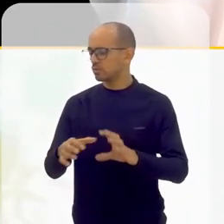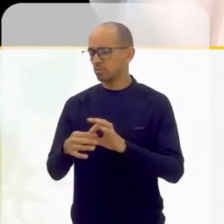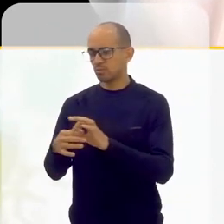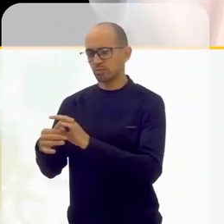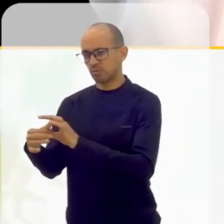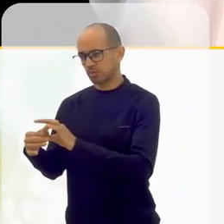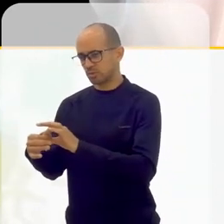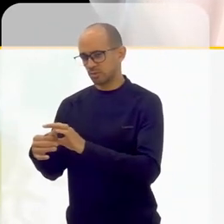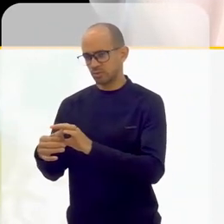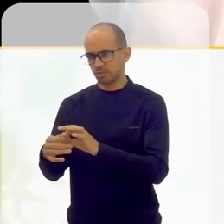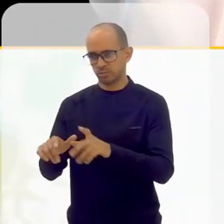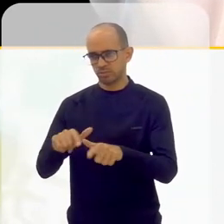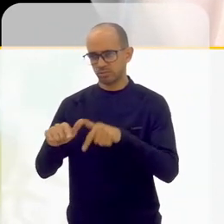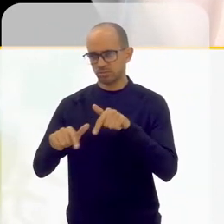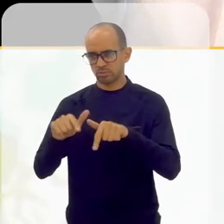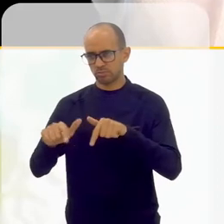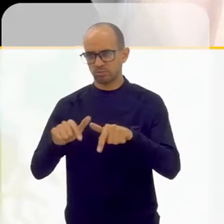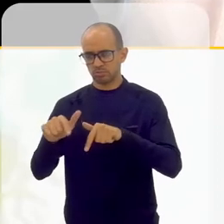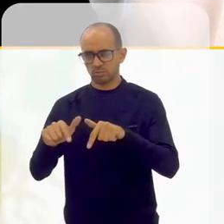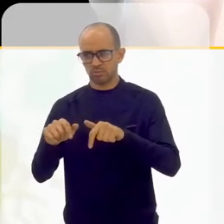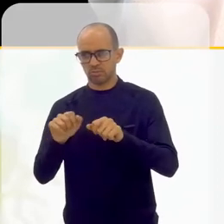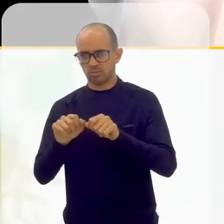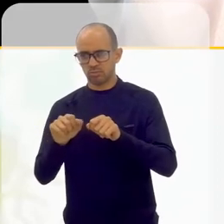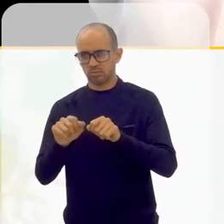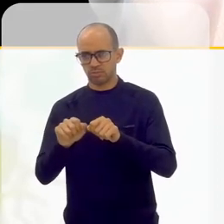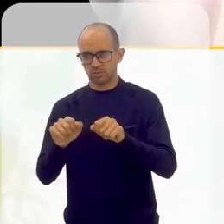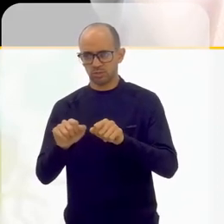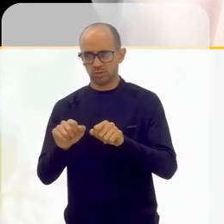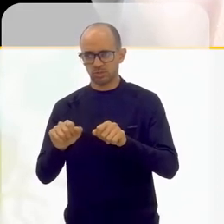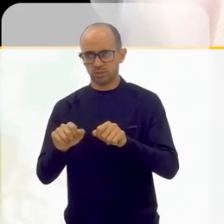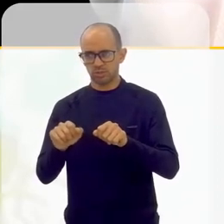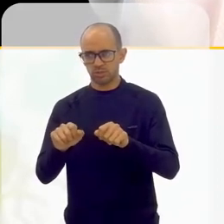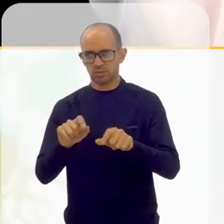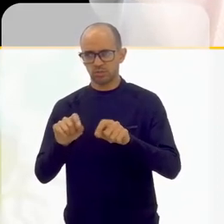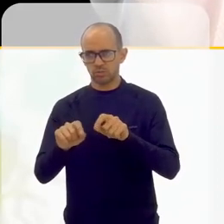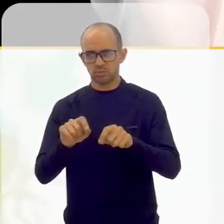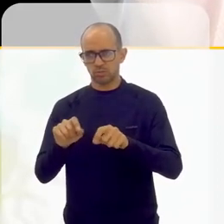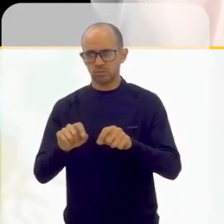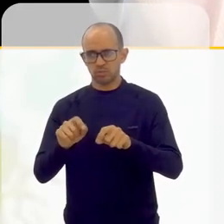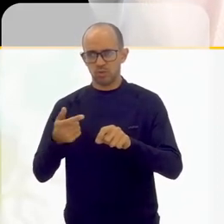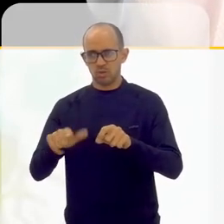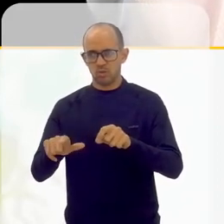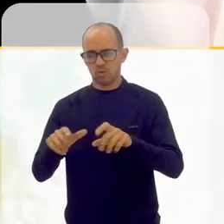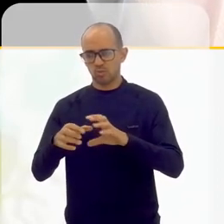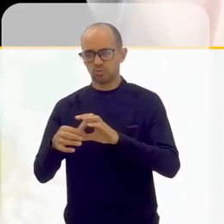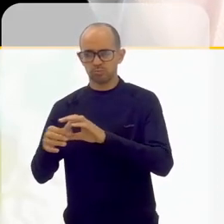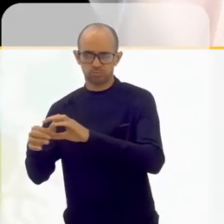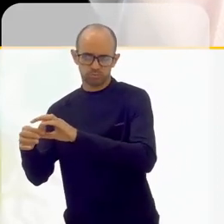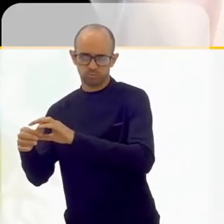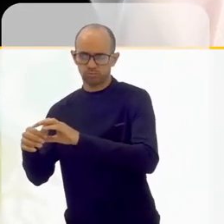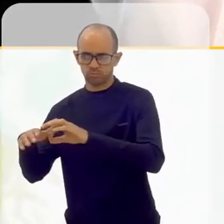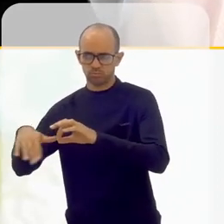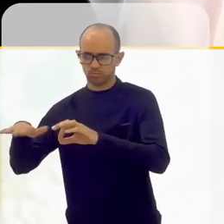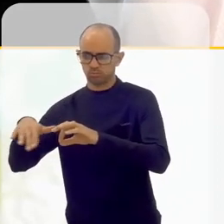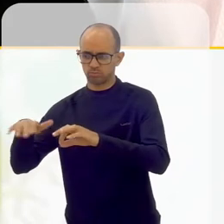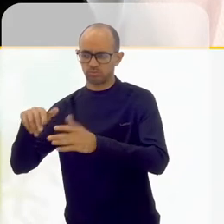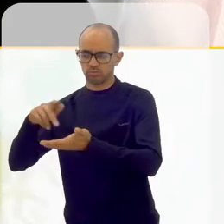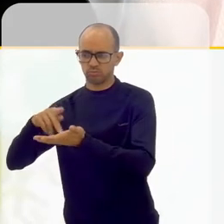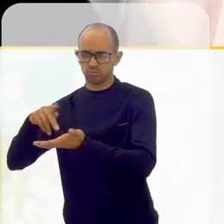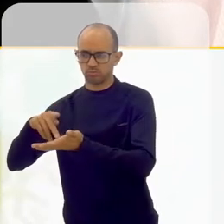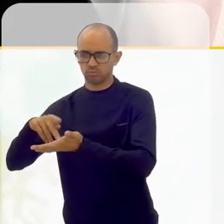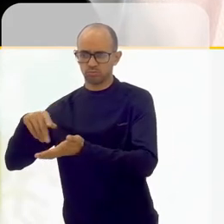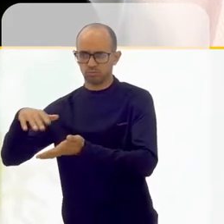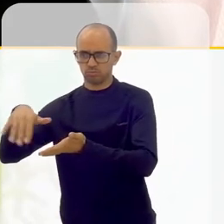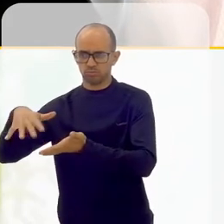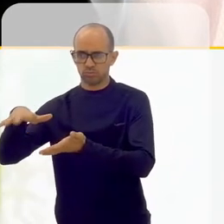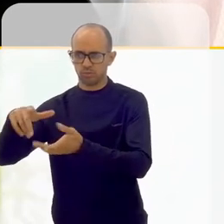um cenário figurino, iluminação mais trabalhada que vai fazer abrir uma outra perspectiva de outras coisas que existem além daquela